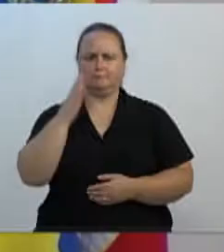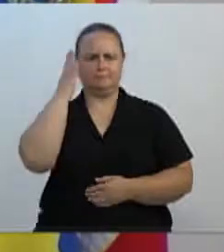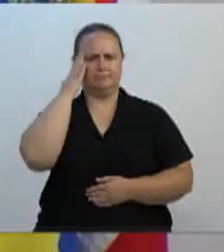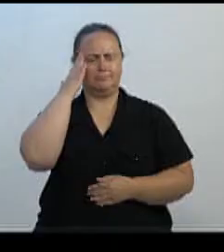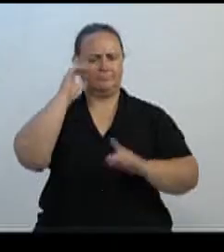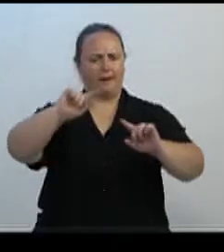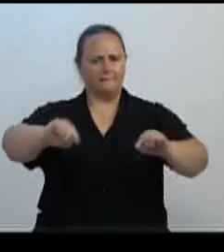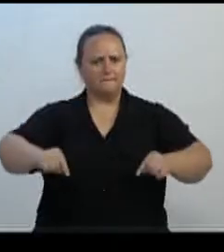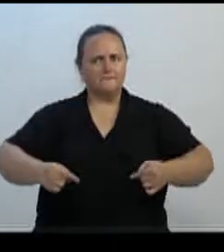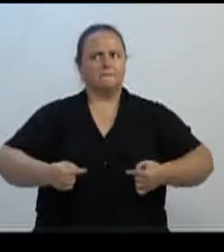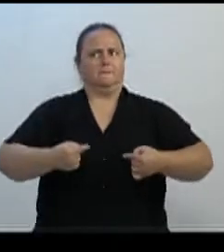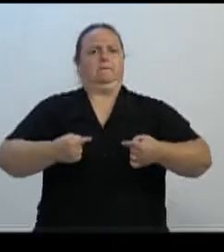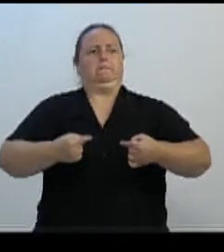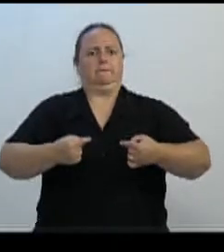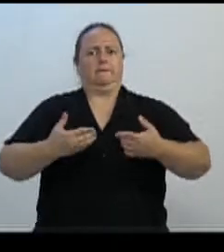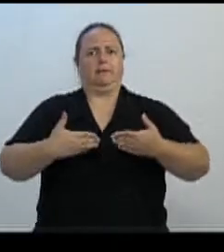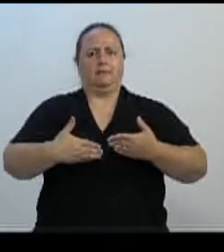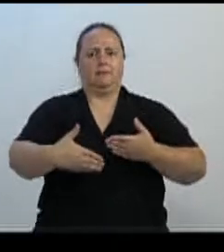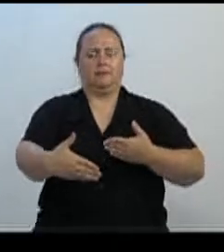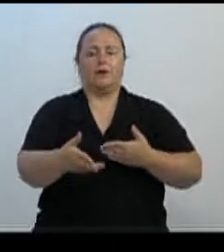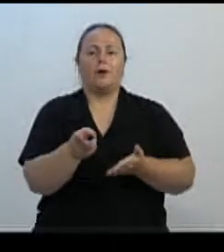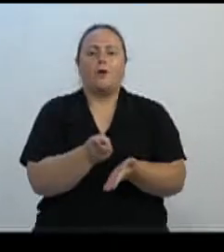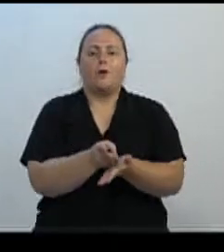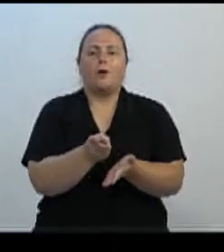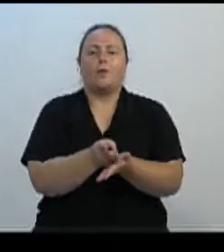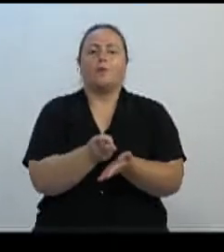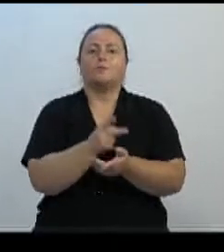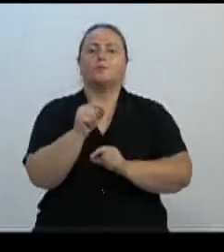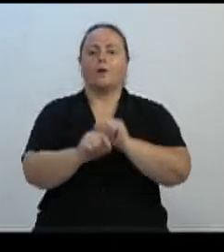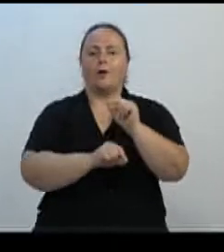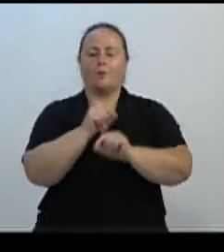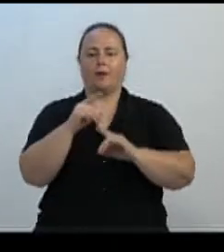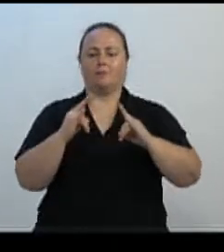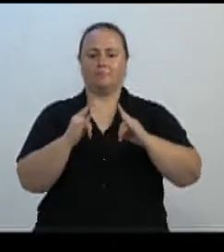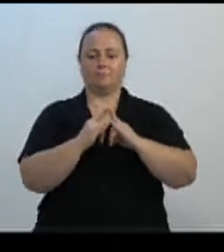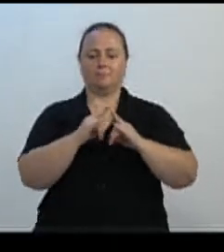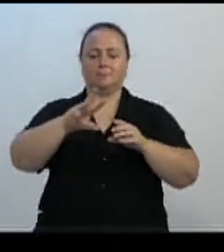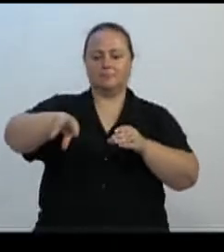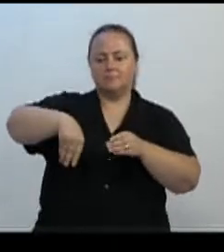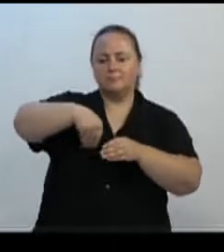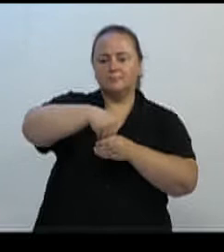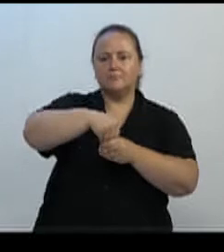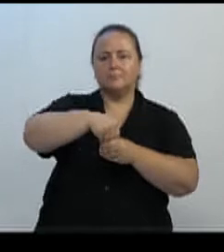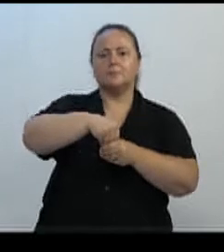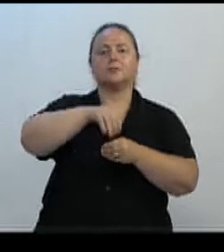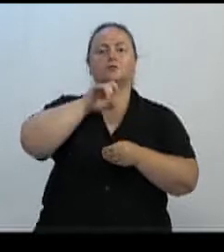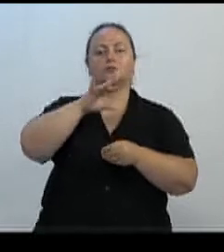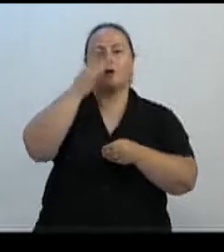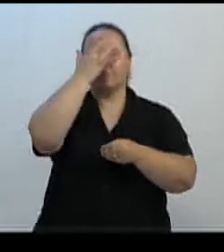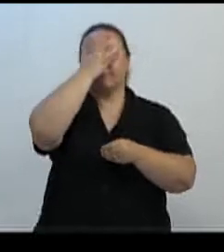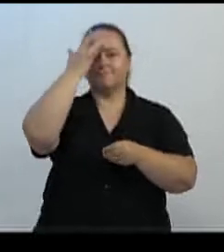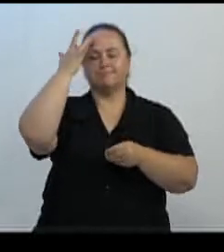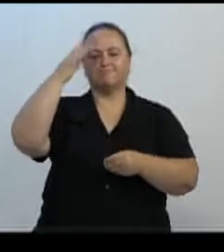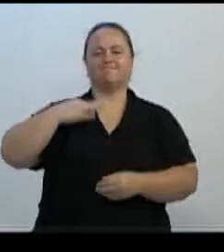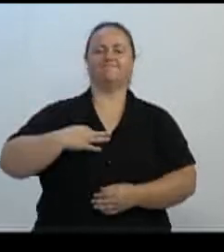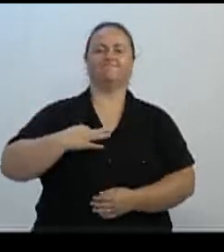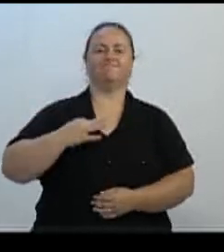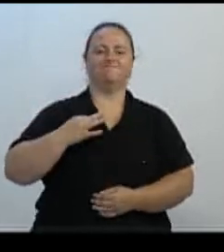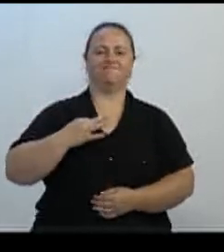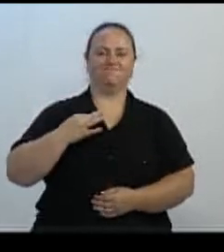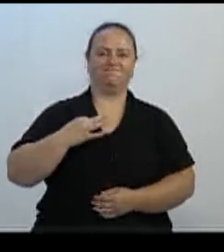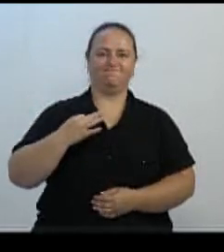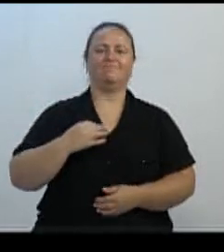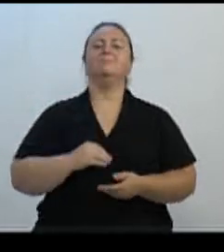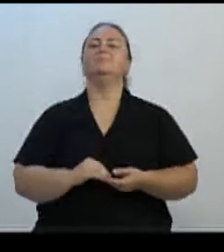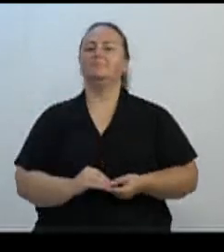nos dias atuais, manter uma entidade composta apenas de voluntários, que, ao longo dos tempos,